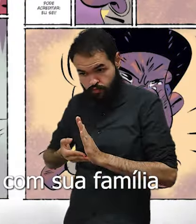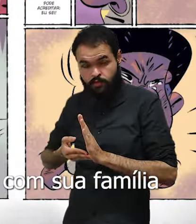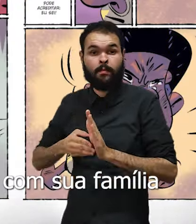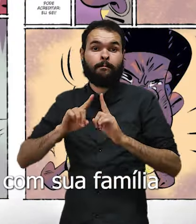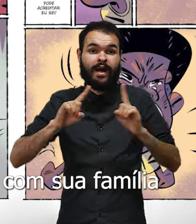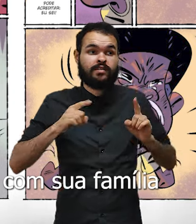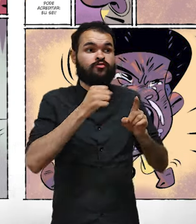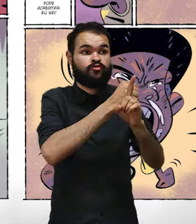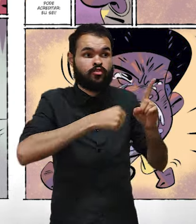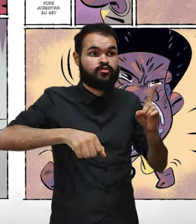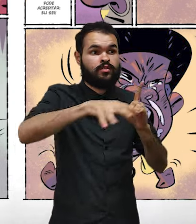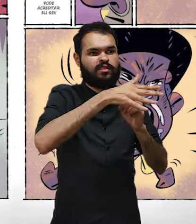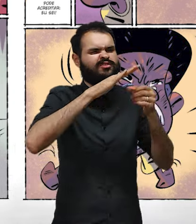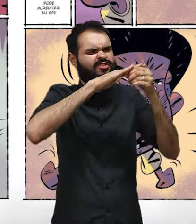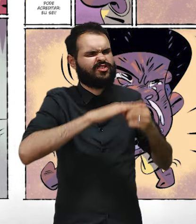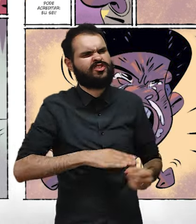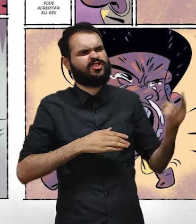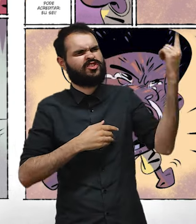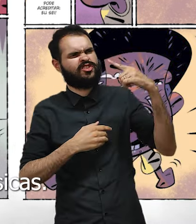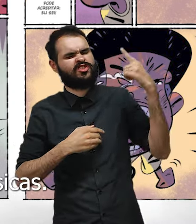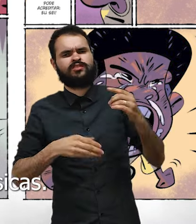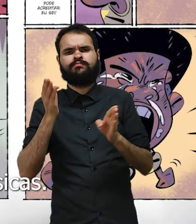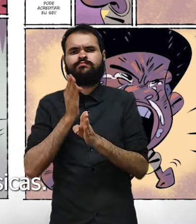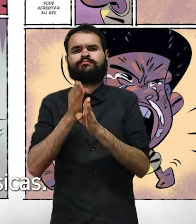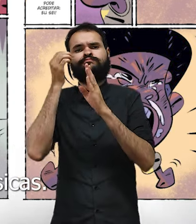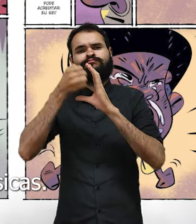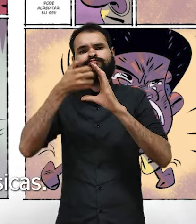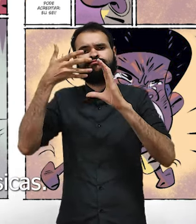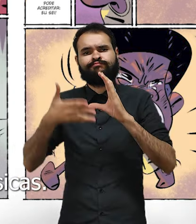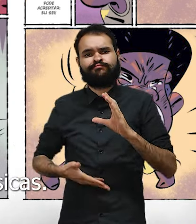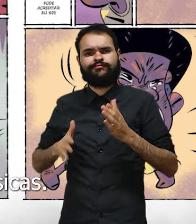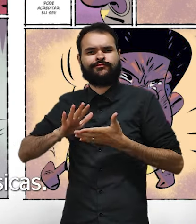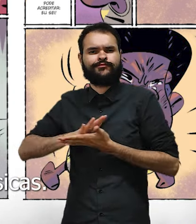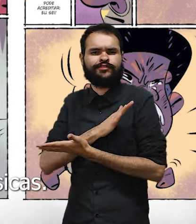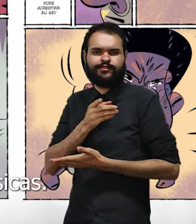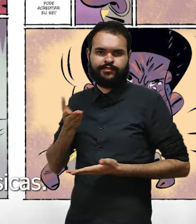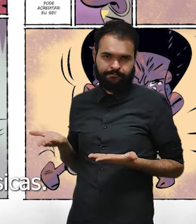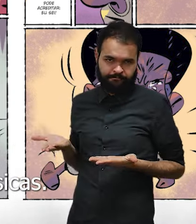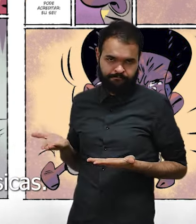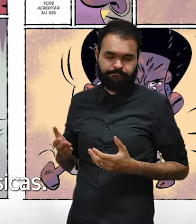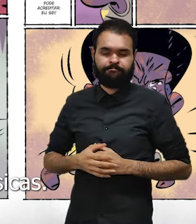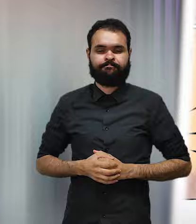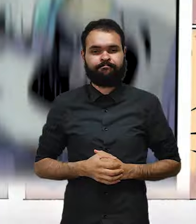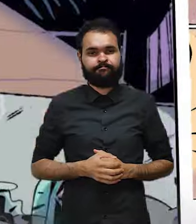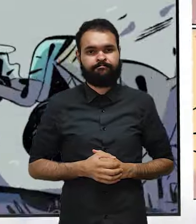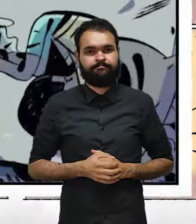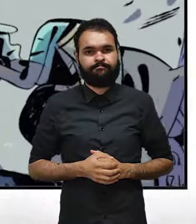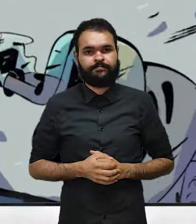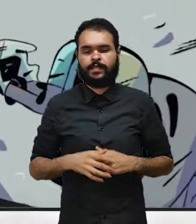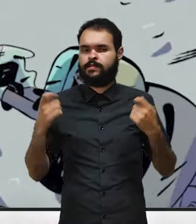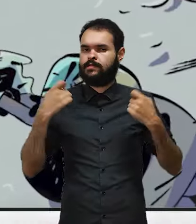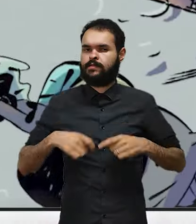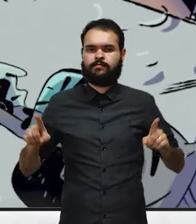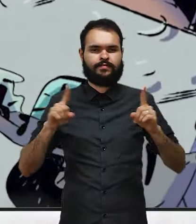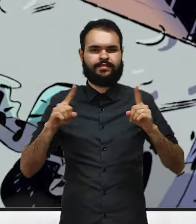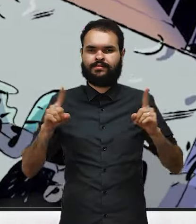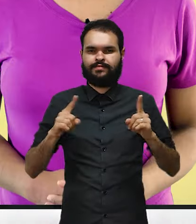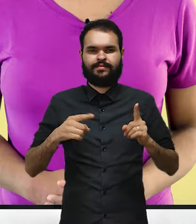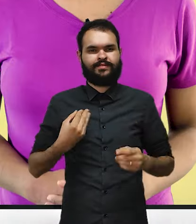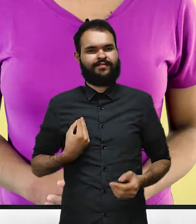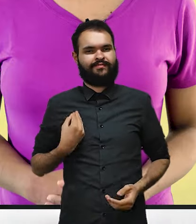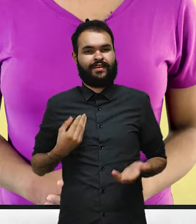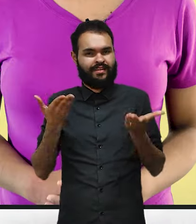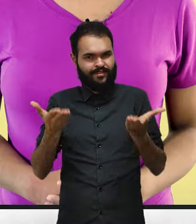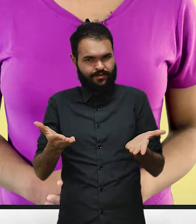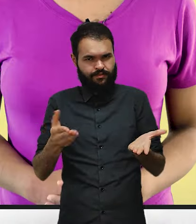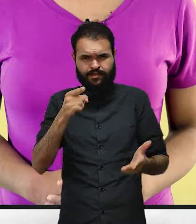teve que enfrentar com sua família a opressão de uma sociedade, principalmente, sobre suas características físicas. Não precisamos passar por isso.